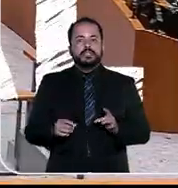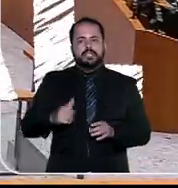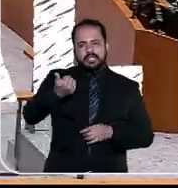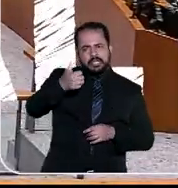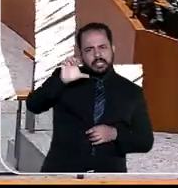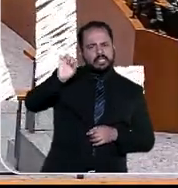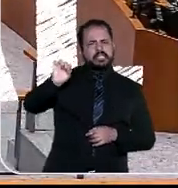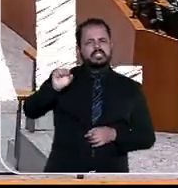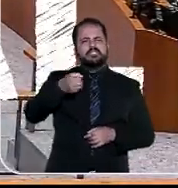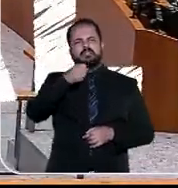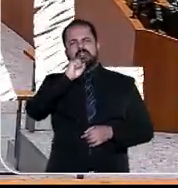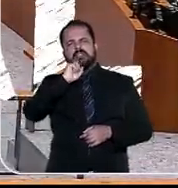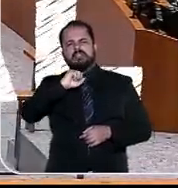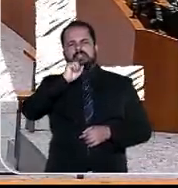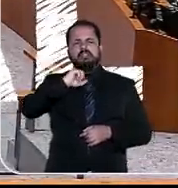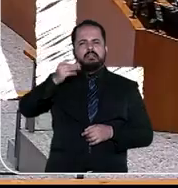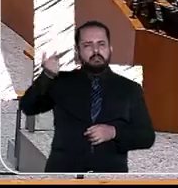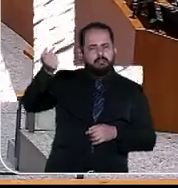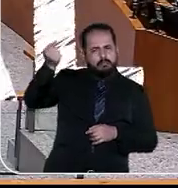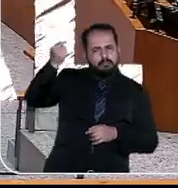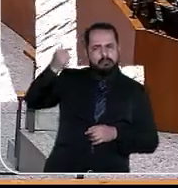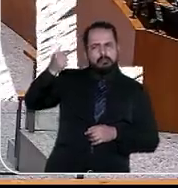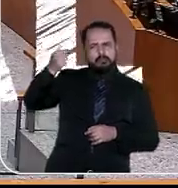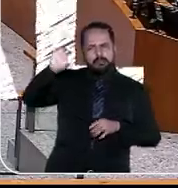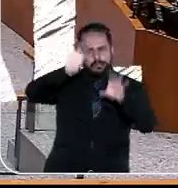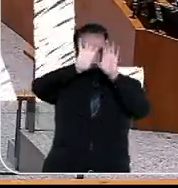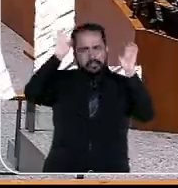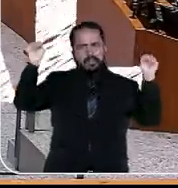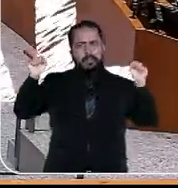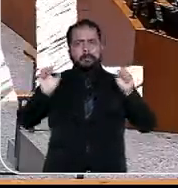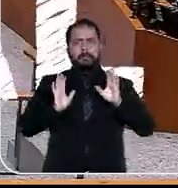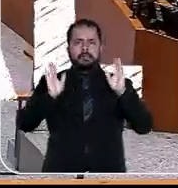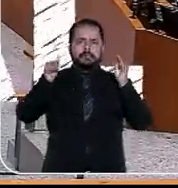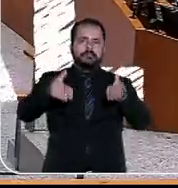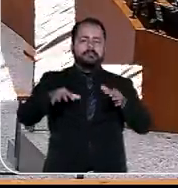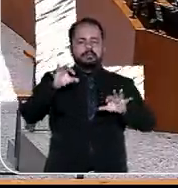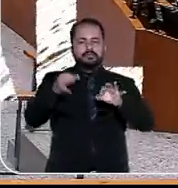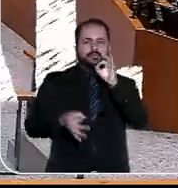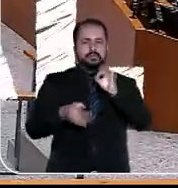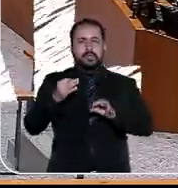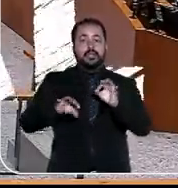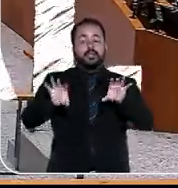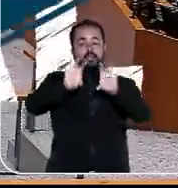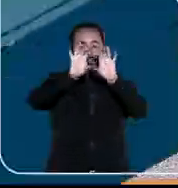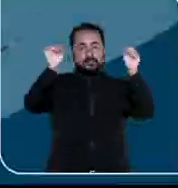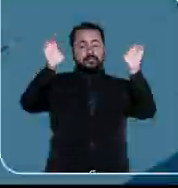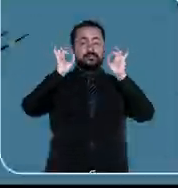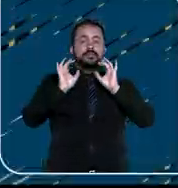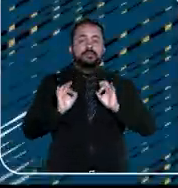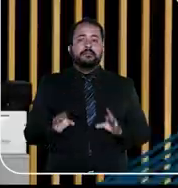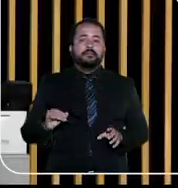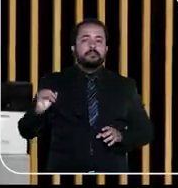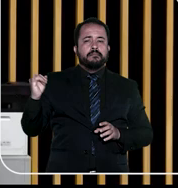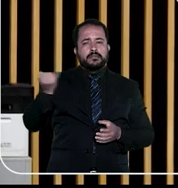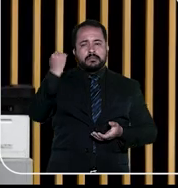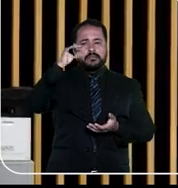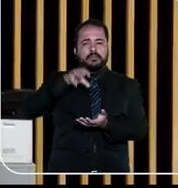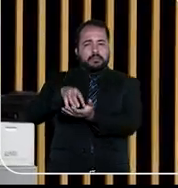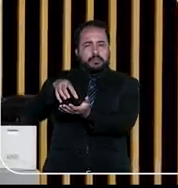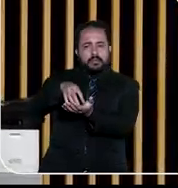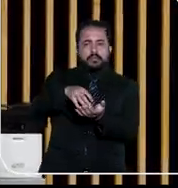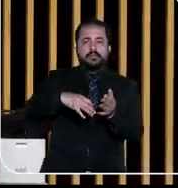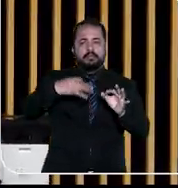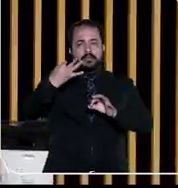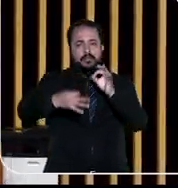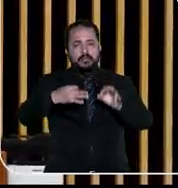Nesta sala, apenas os 15 ministros mais antigos do Tribunal participam dos julgamentos. A Corte Especial é o